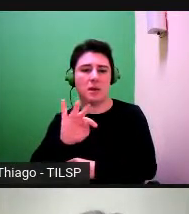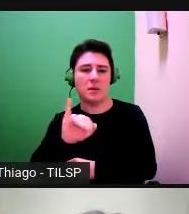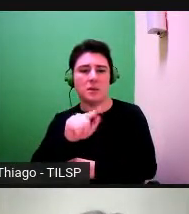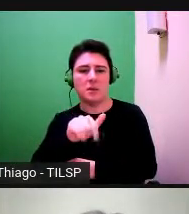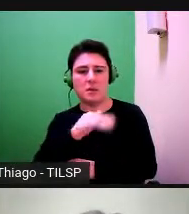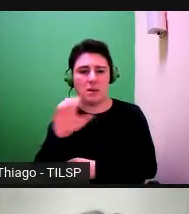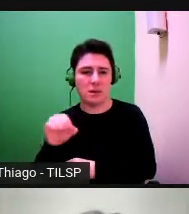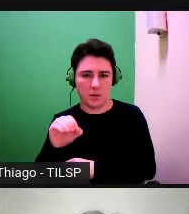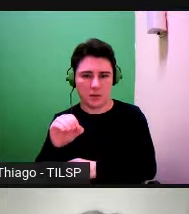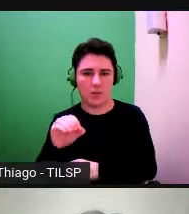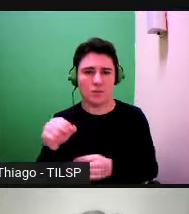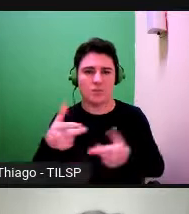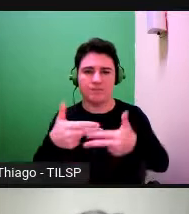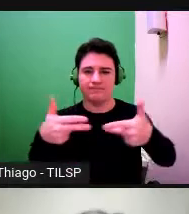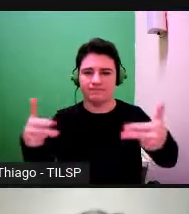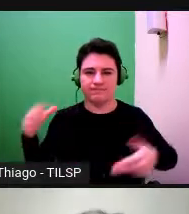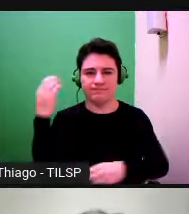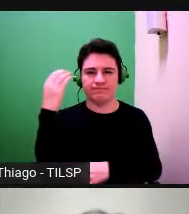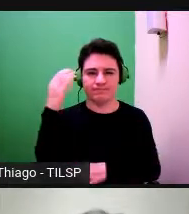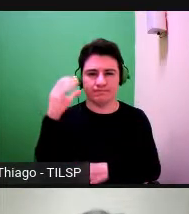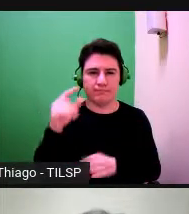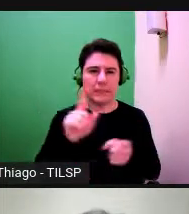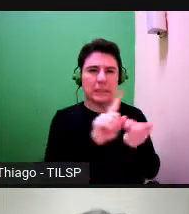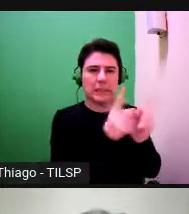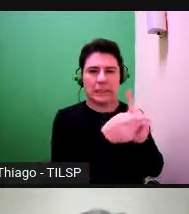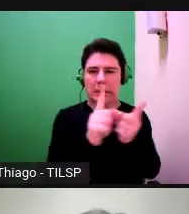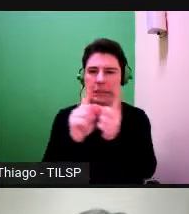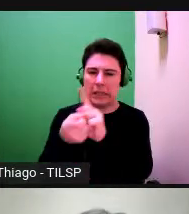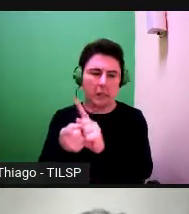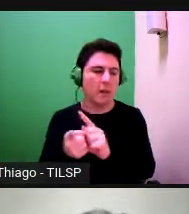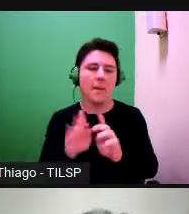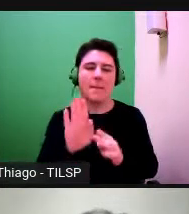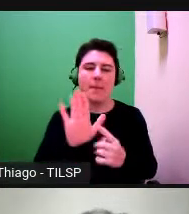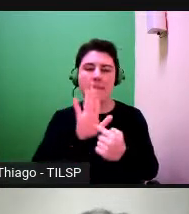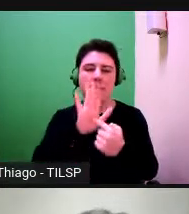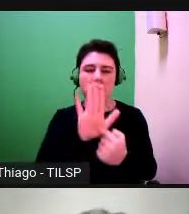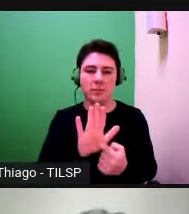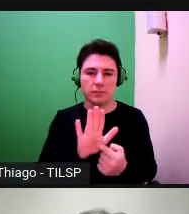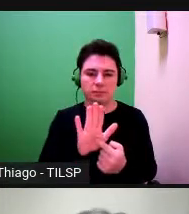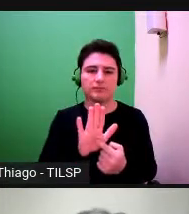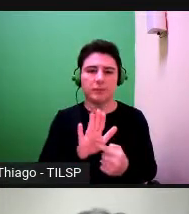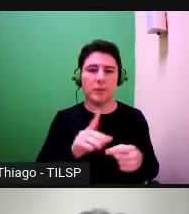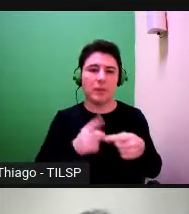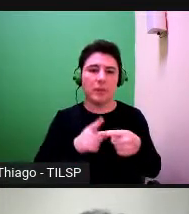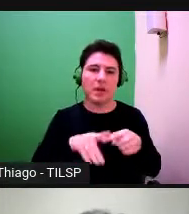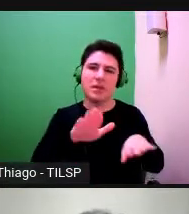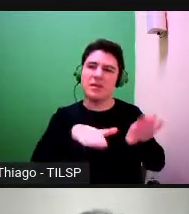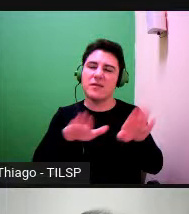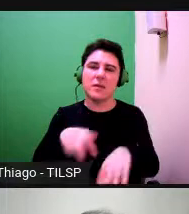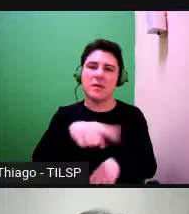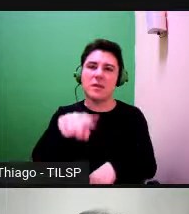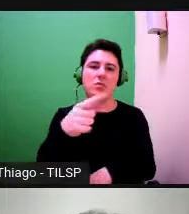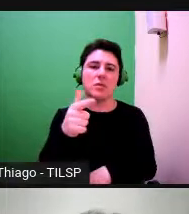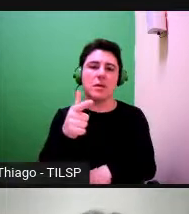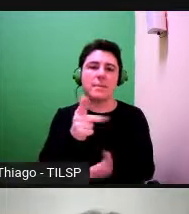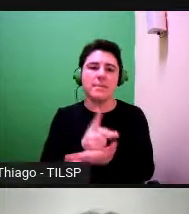que assenta numa encenação das controvérsas entre esferas de atividade que não têm os mesmos interesses ou as mesmas crenças.